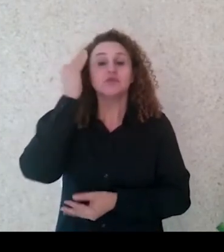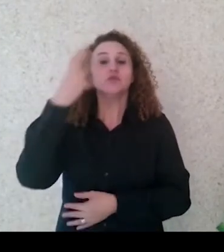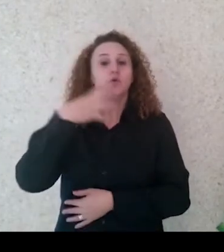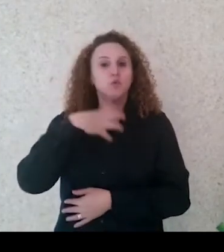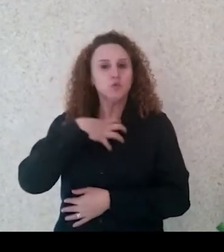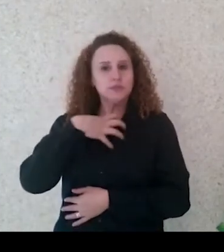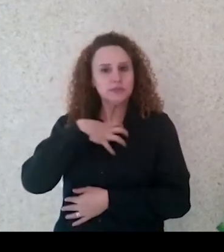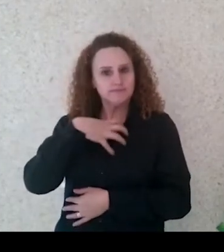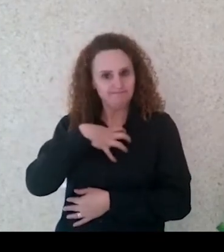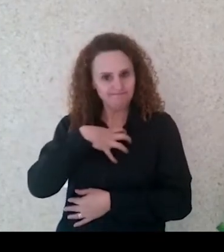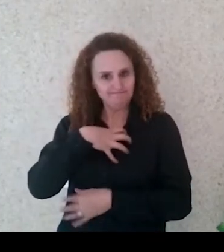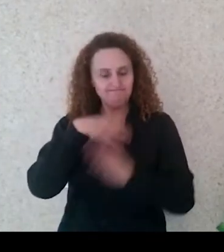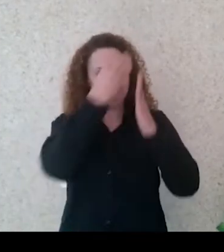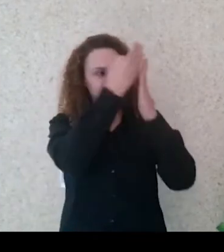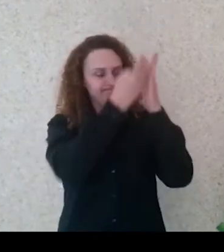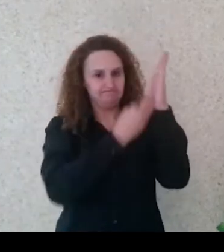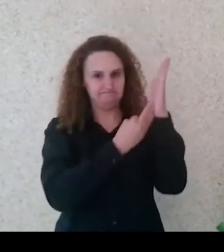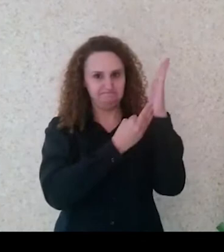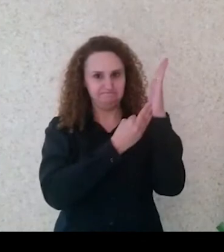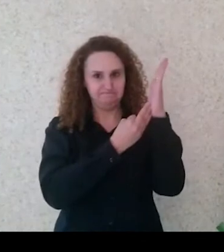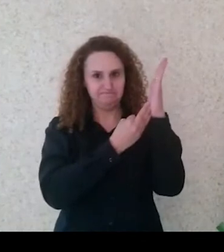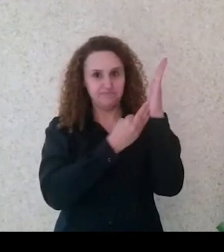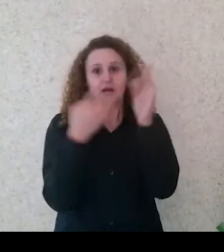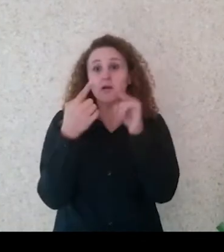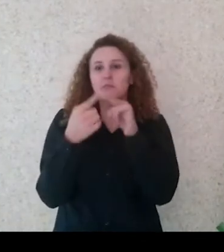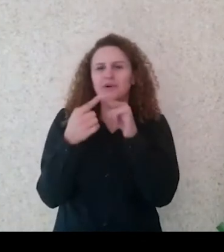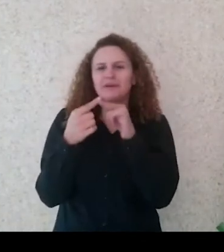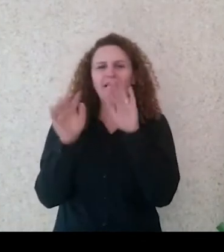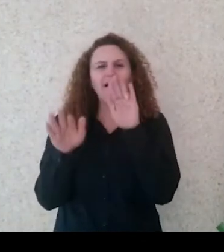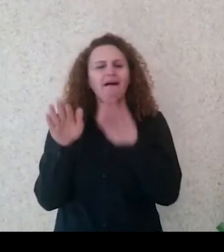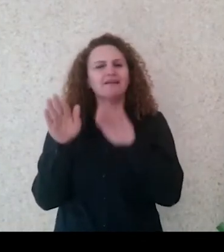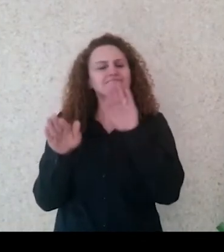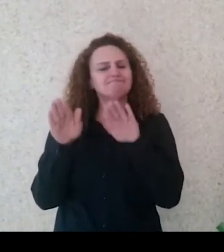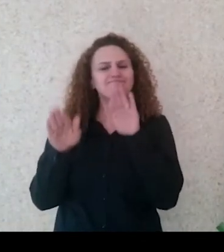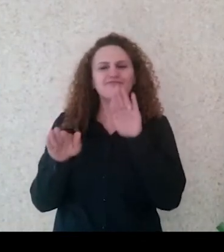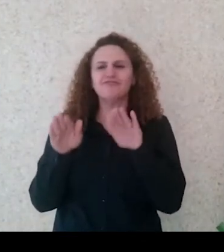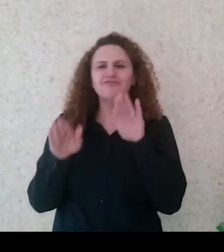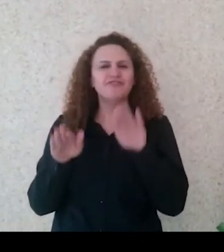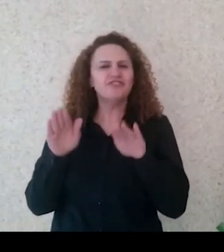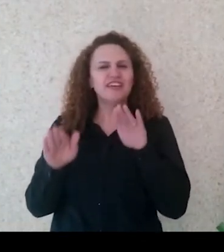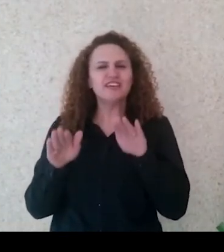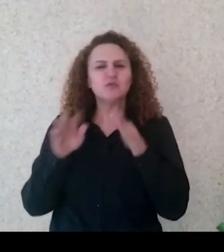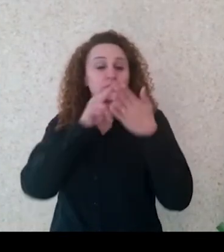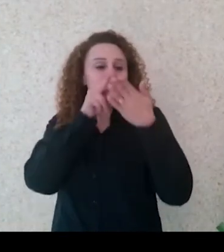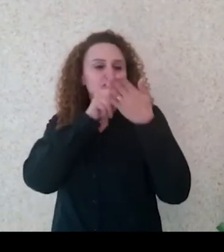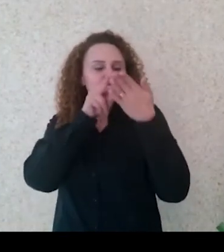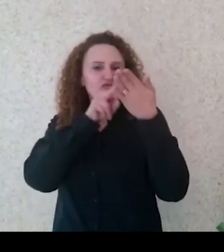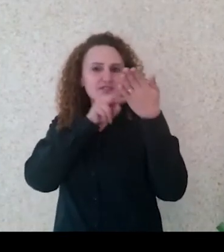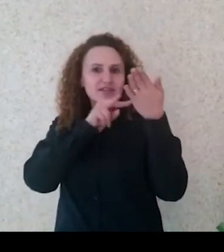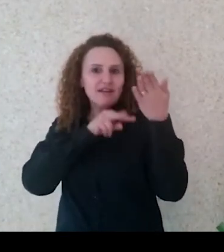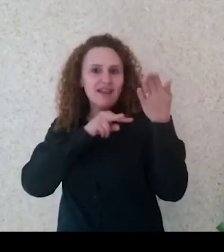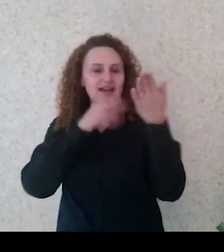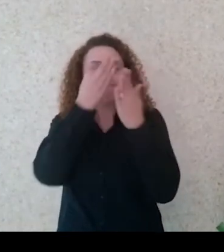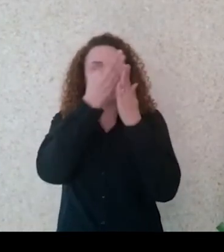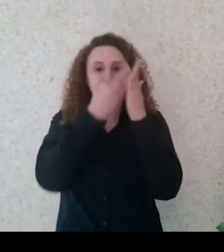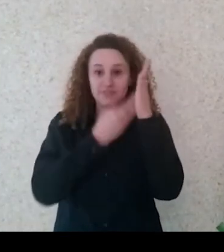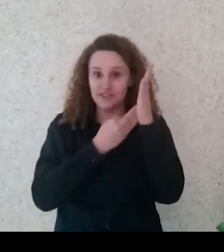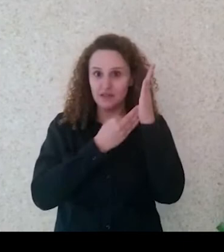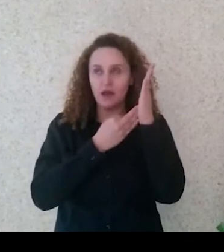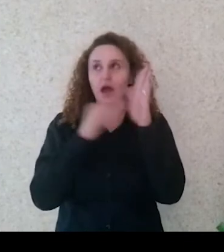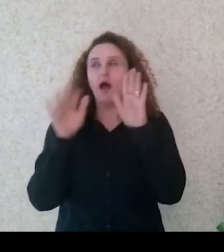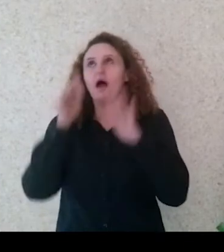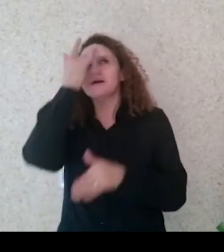sentido do texto. Porque, às vezes, quando se lê um